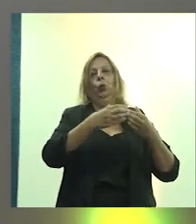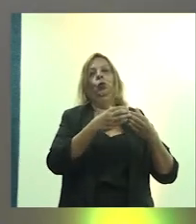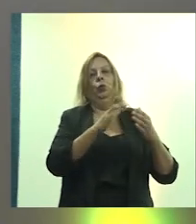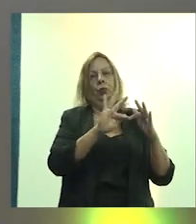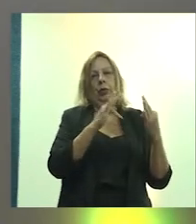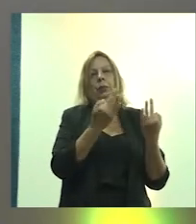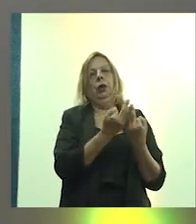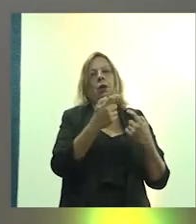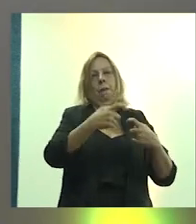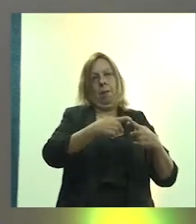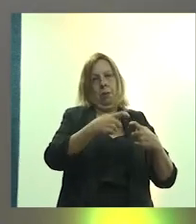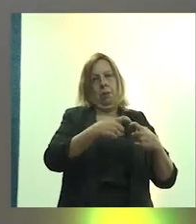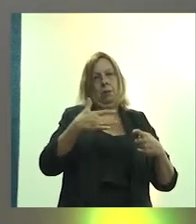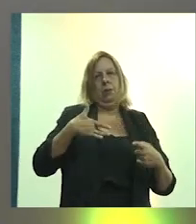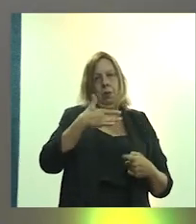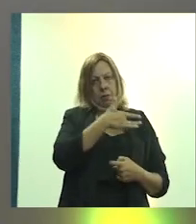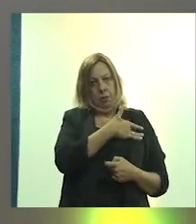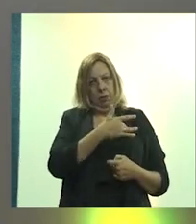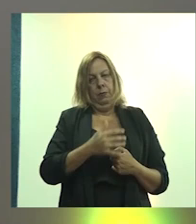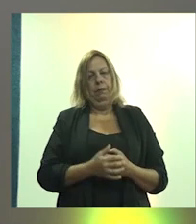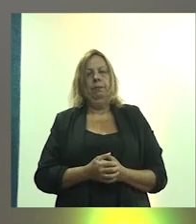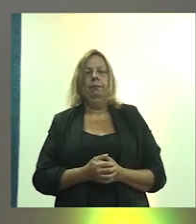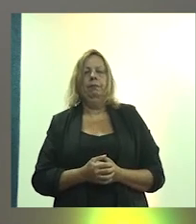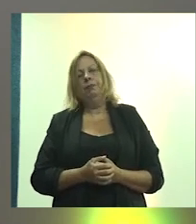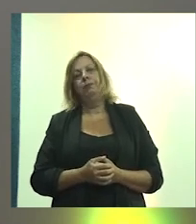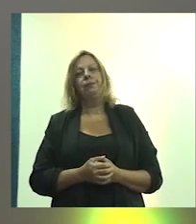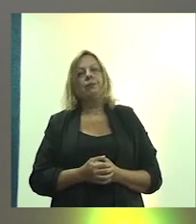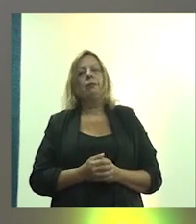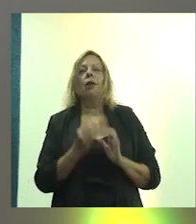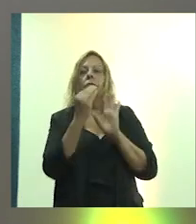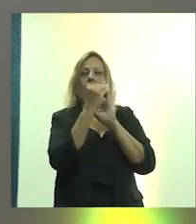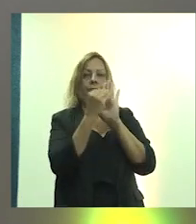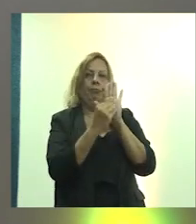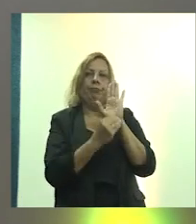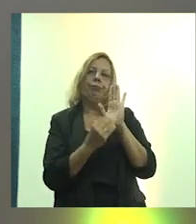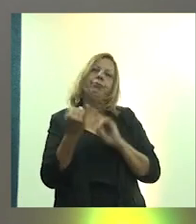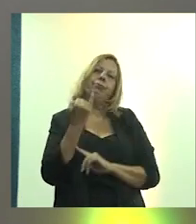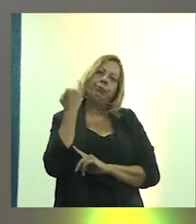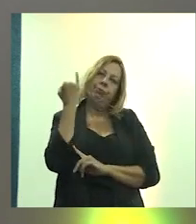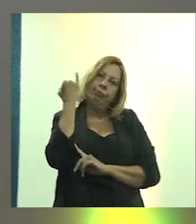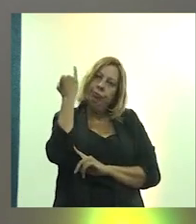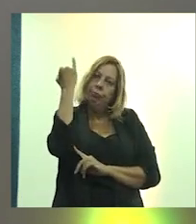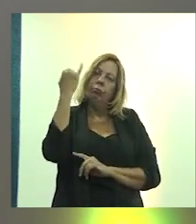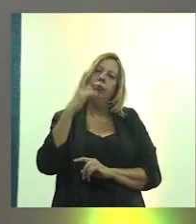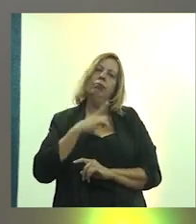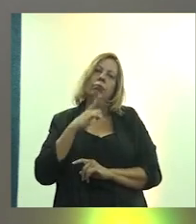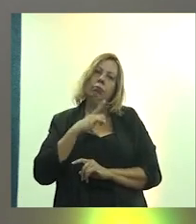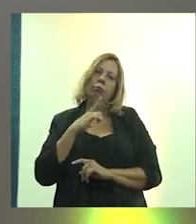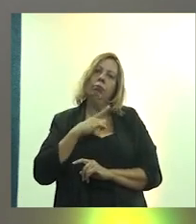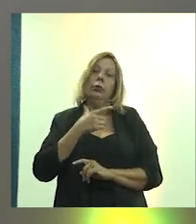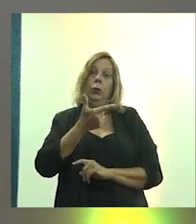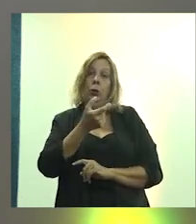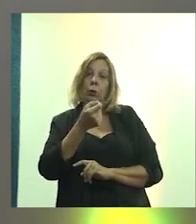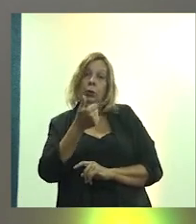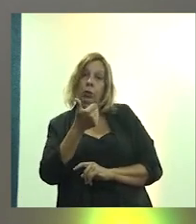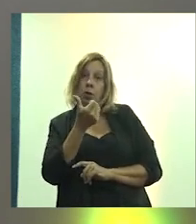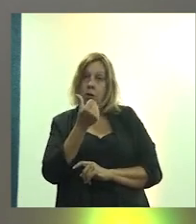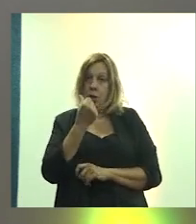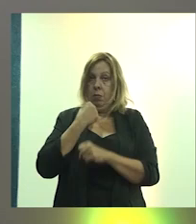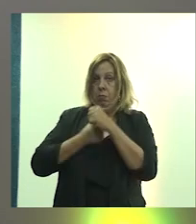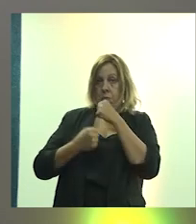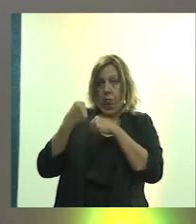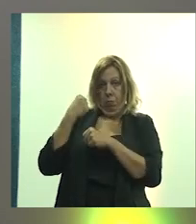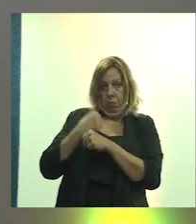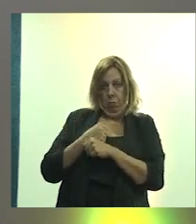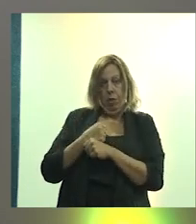Aqui são alguns dados importantes também. São de 2016 ainda. Mas nós